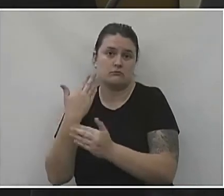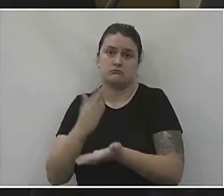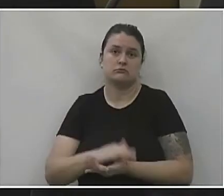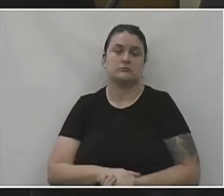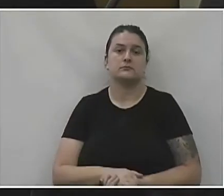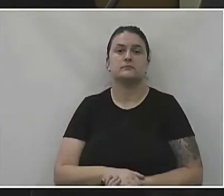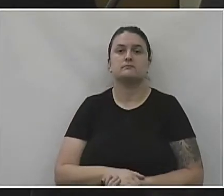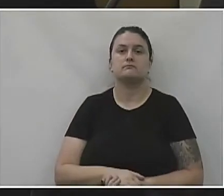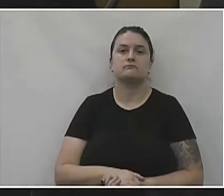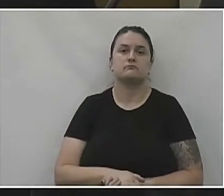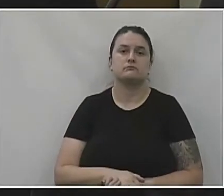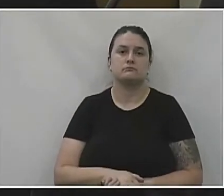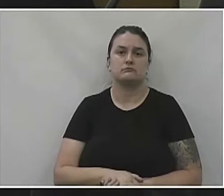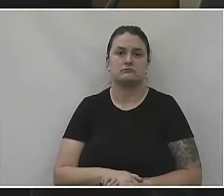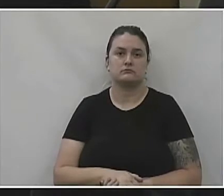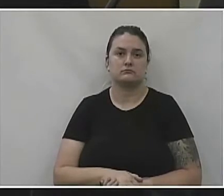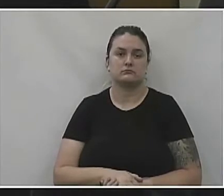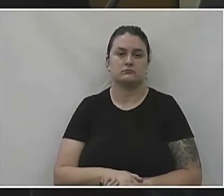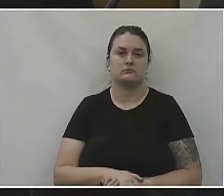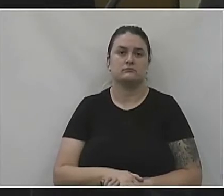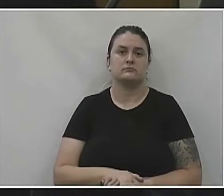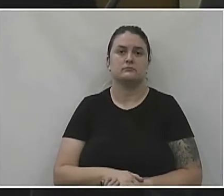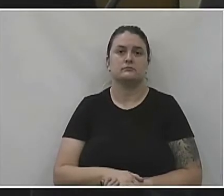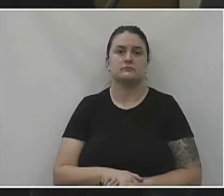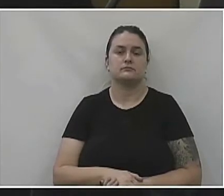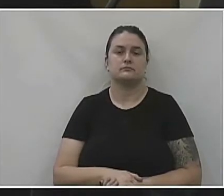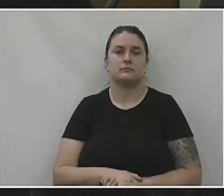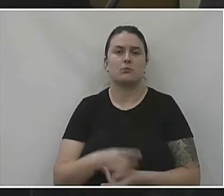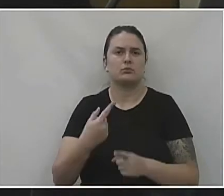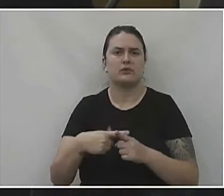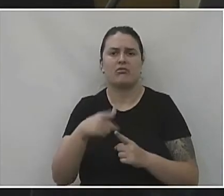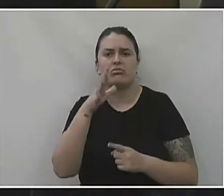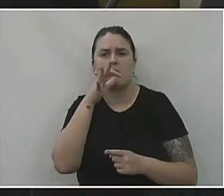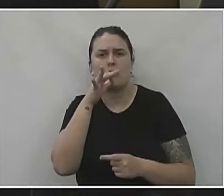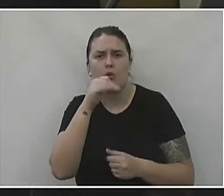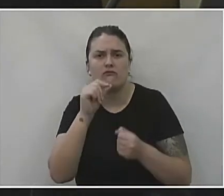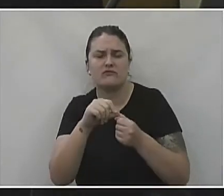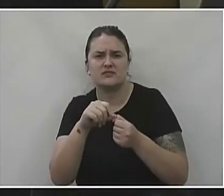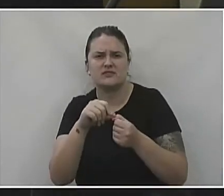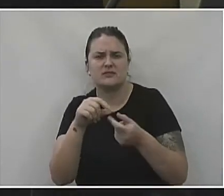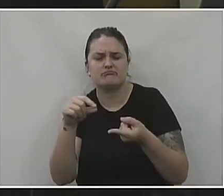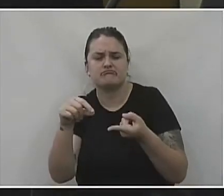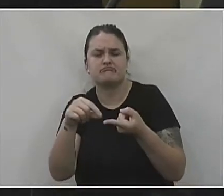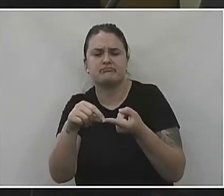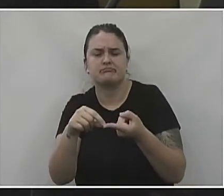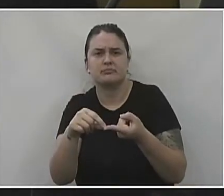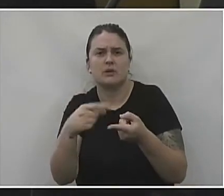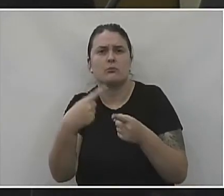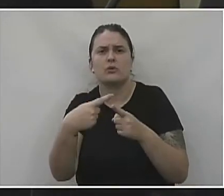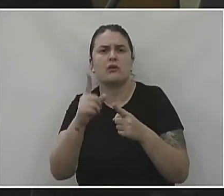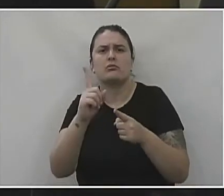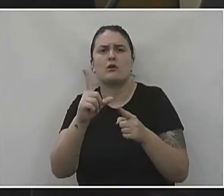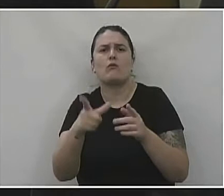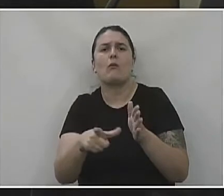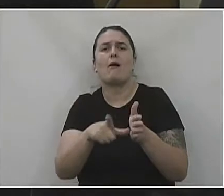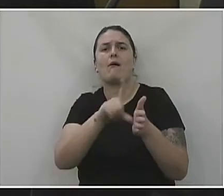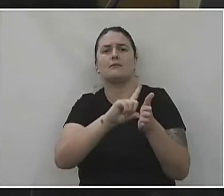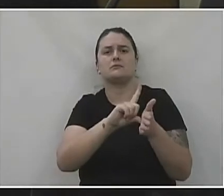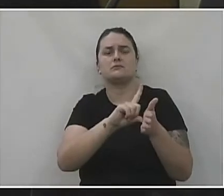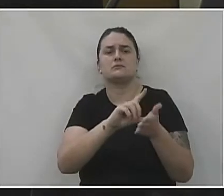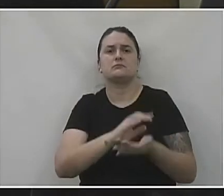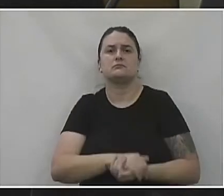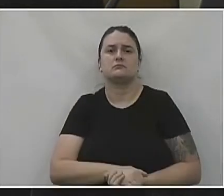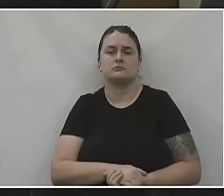internada e veio a óbito que deu 2 dias depois pela demora de fazer o teste. Eu pergunto assim, por que não foi feito antes o teste nela?